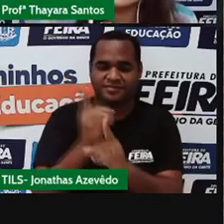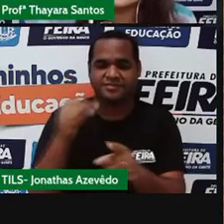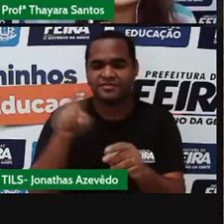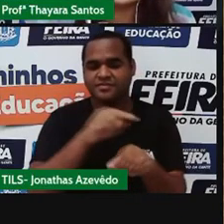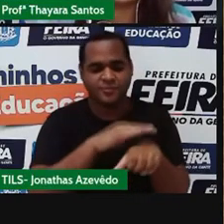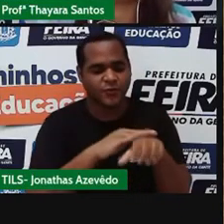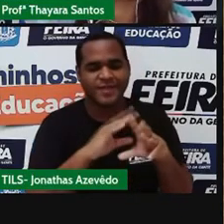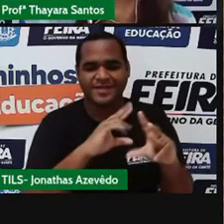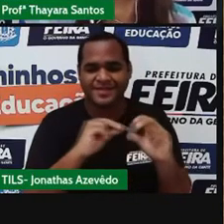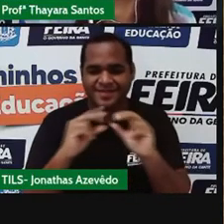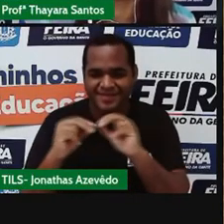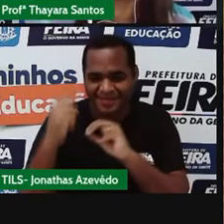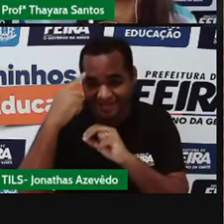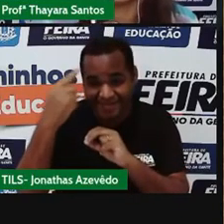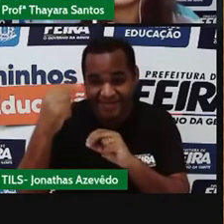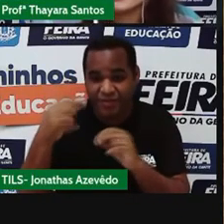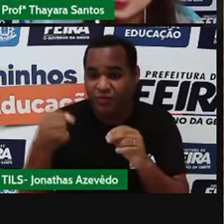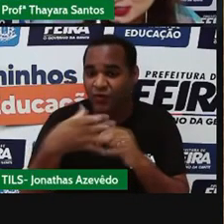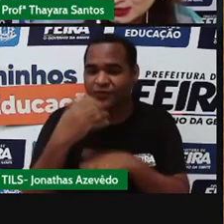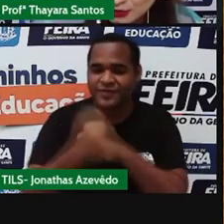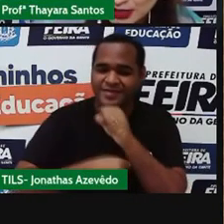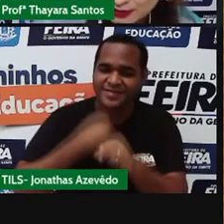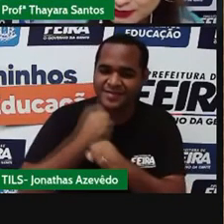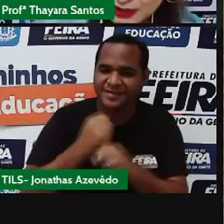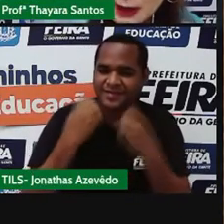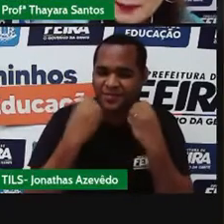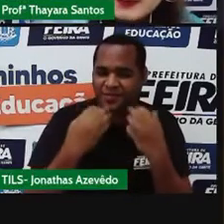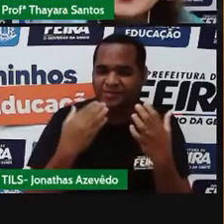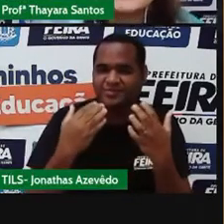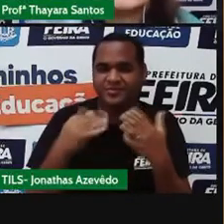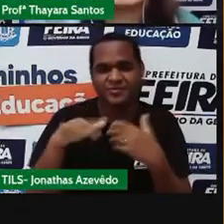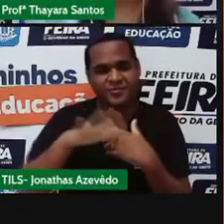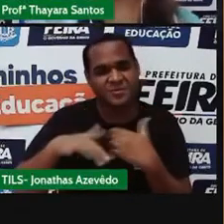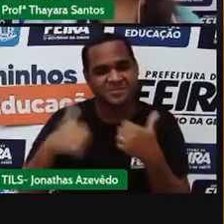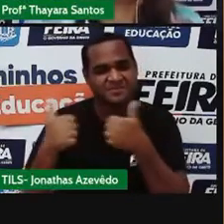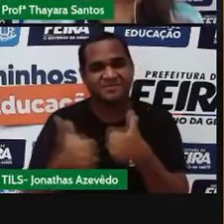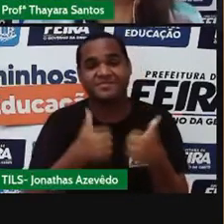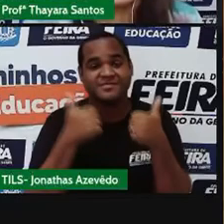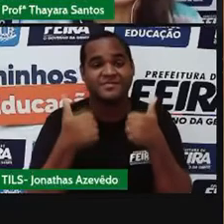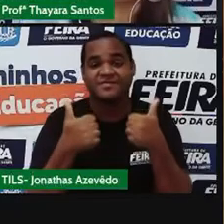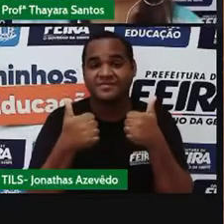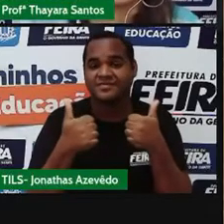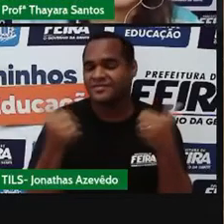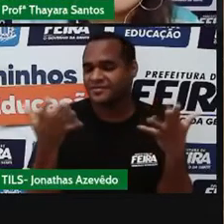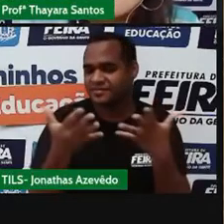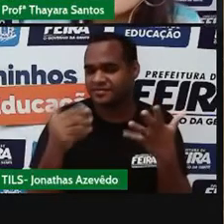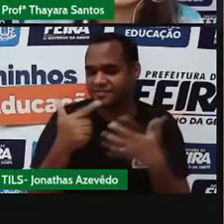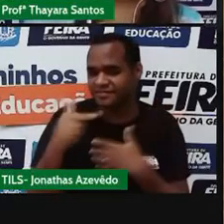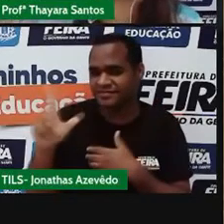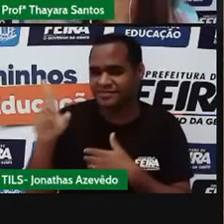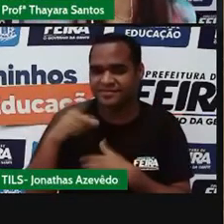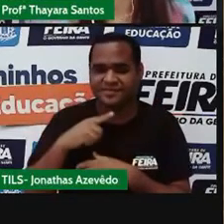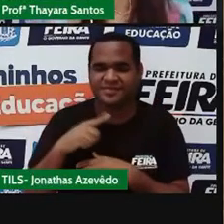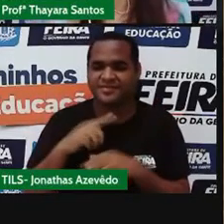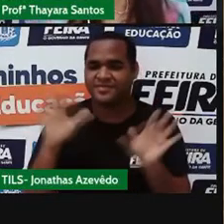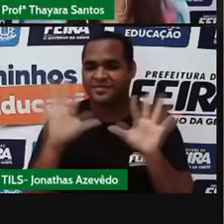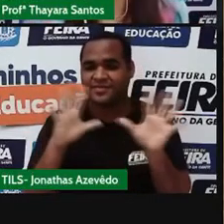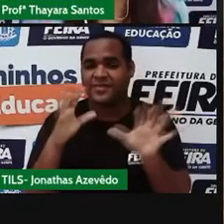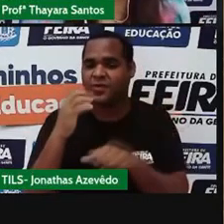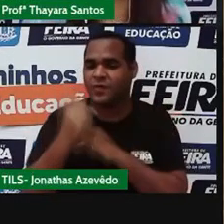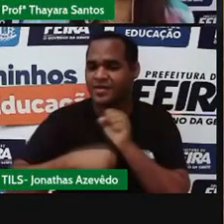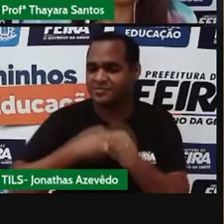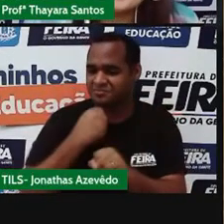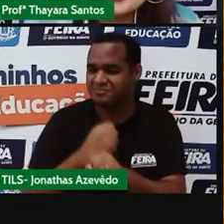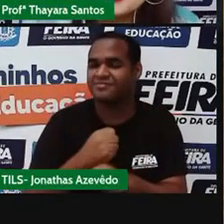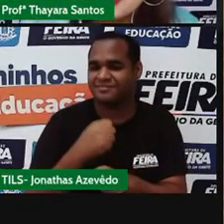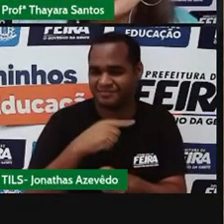um novo ano e tudo de bom para vocês que estão aí. Então, pessoal, até a próxima aula, porque o próximo ano leitivo está